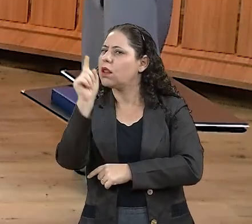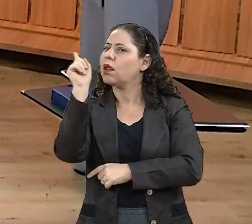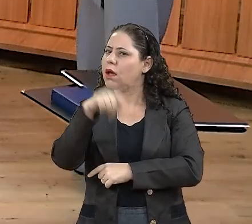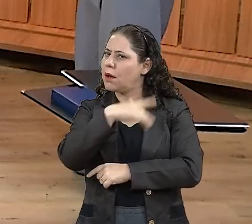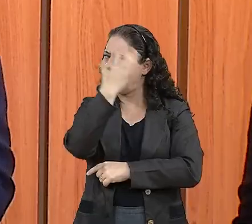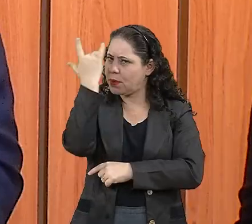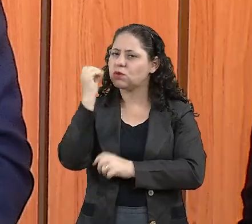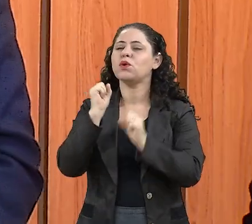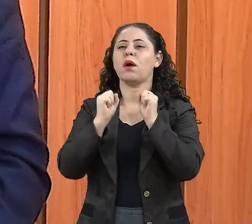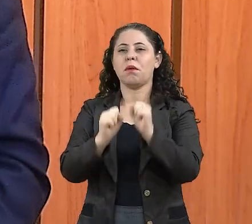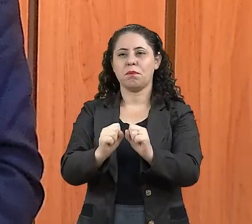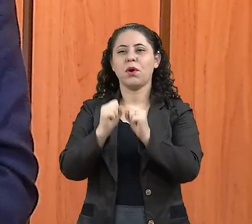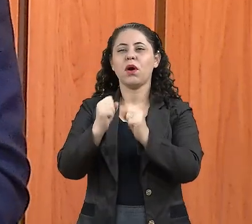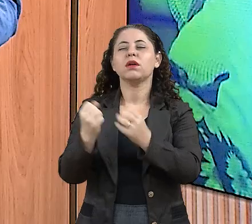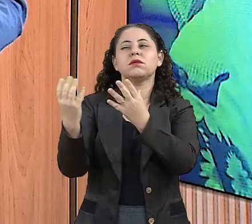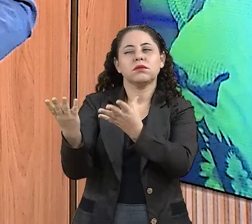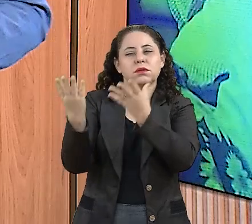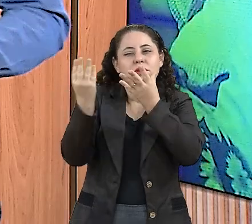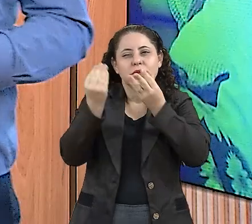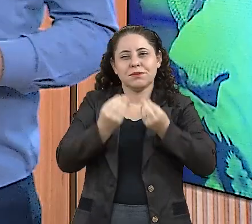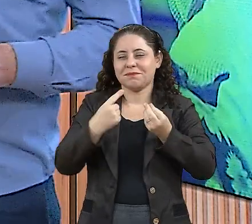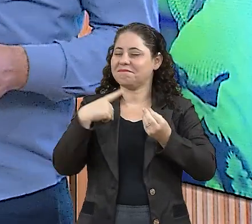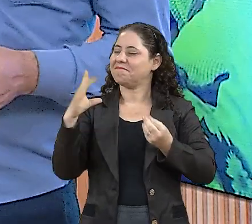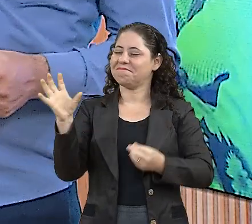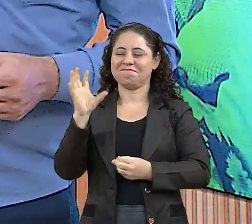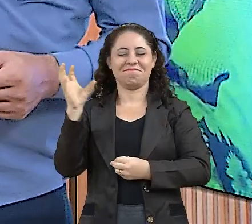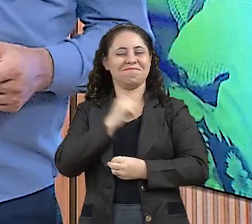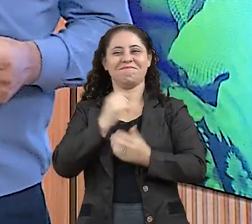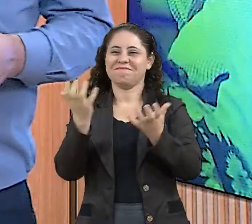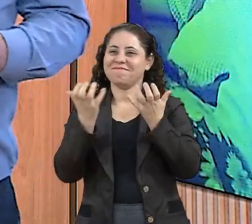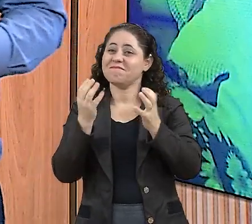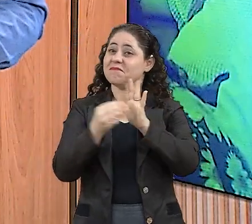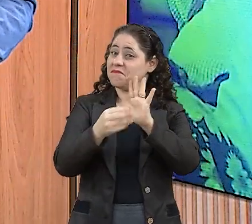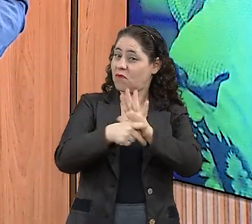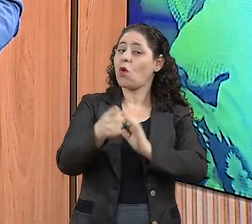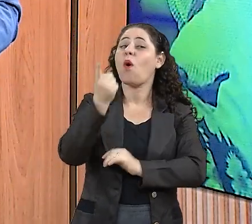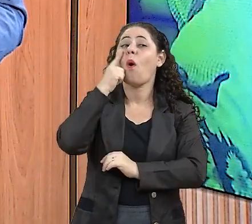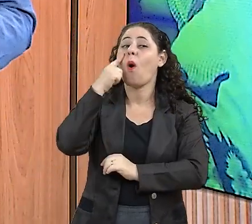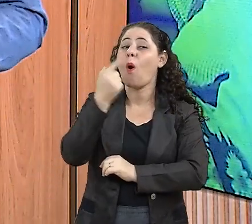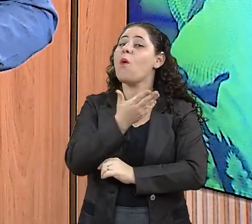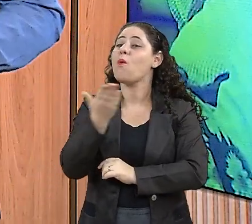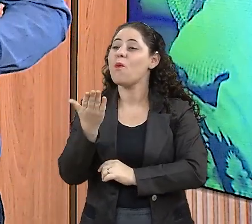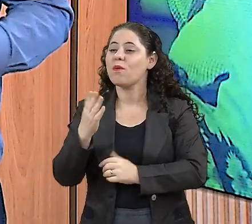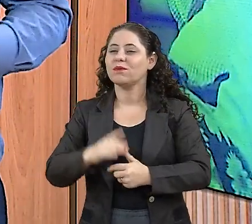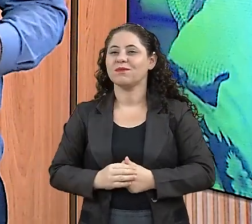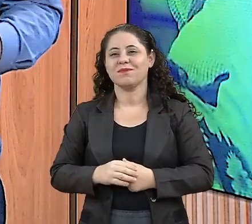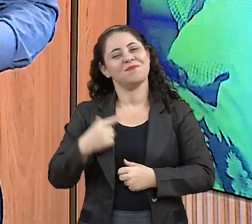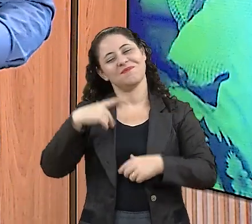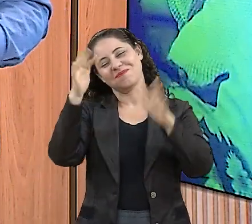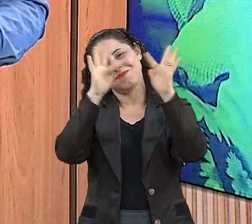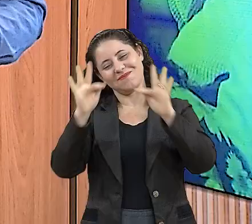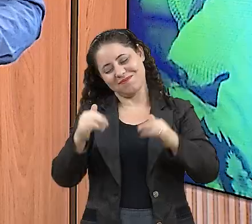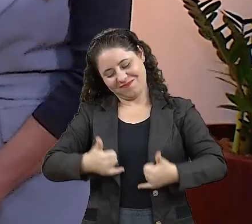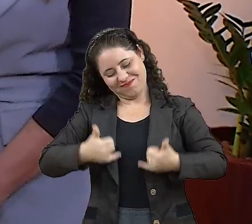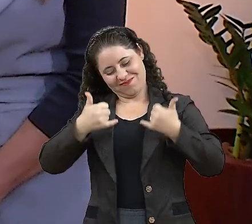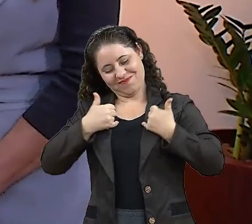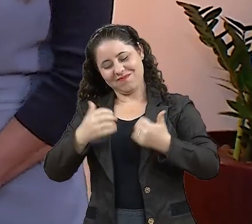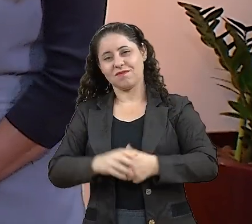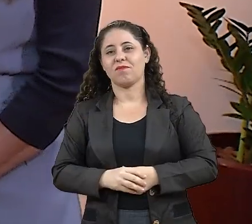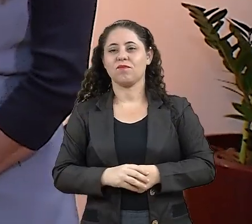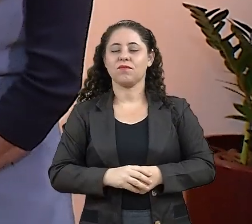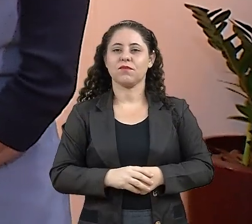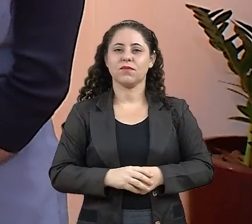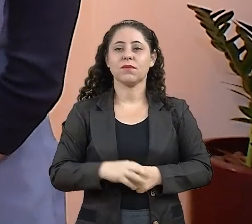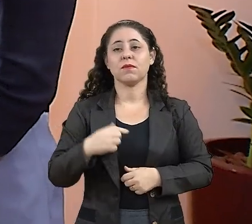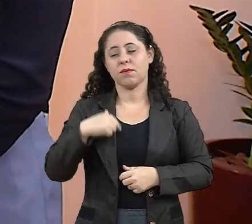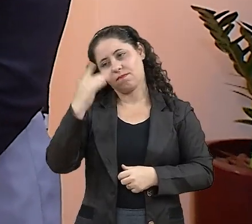receber esse título. Adoraria. A indicação está vindo, hein? Olha aí. Olha só. Ficaria muito feliz e honrada. Eu acho que a